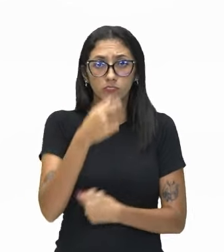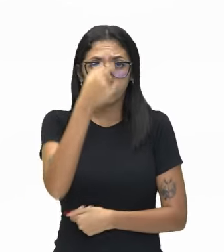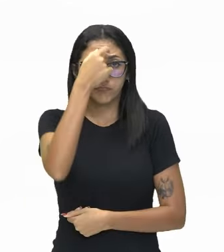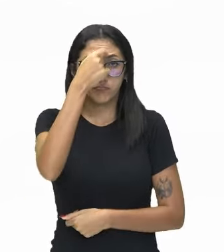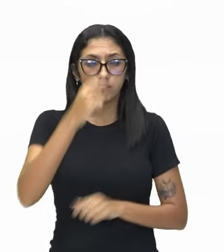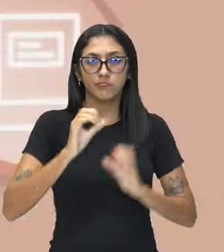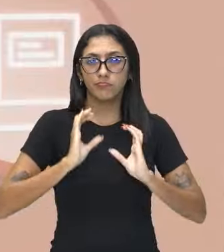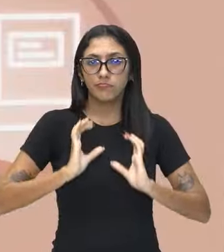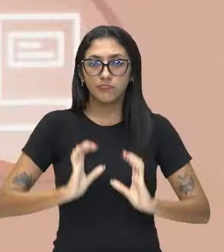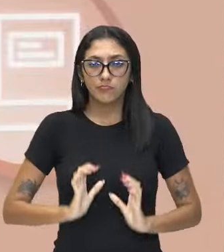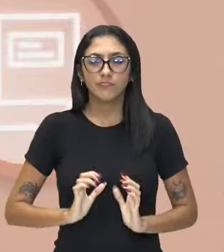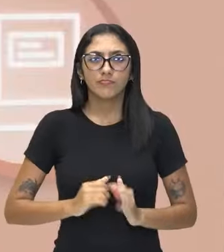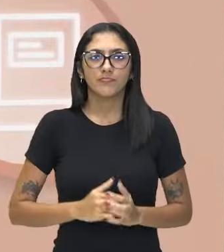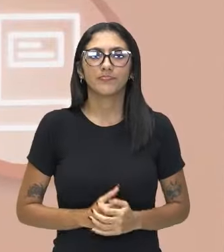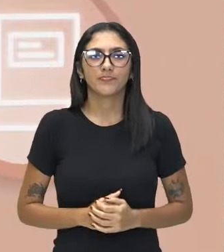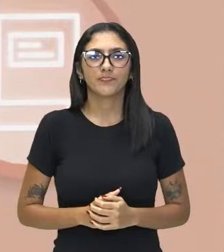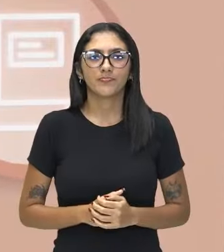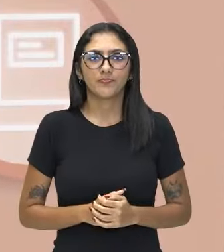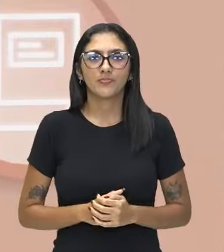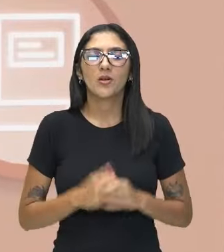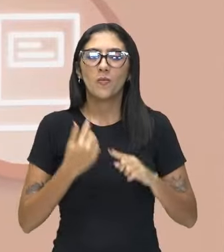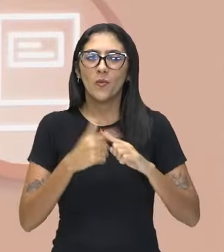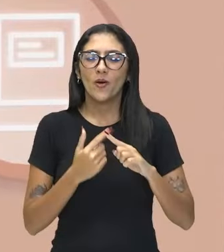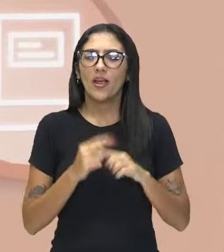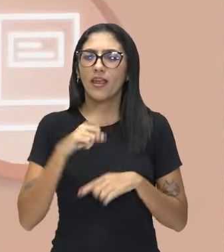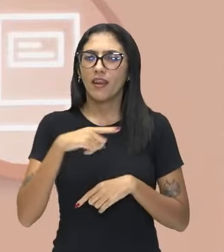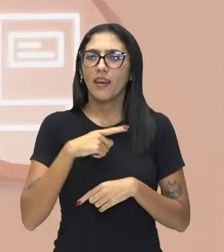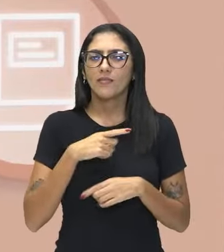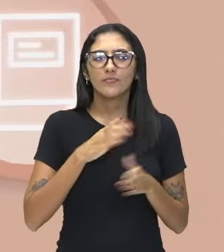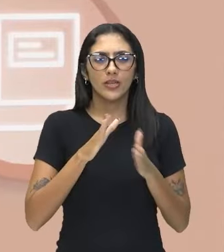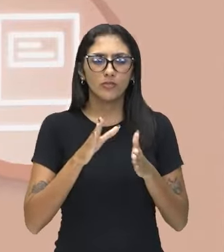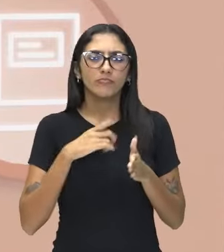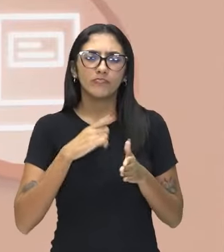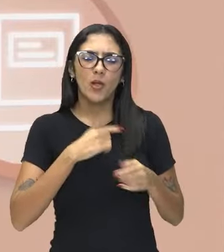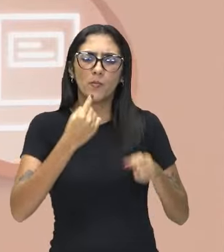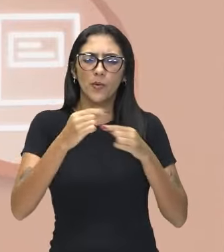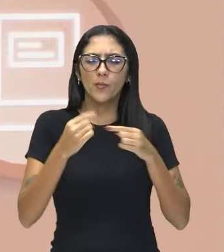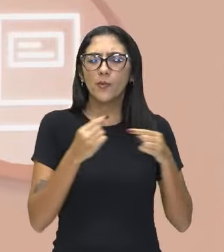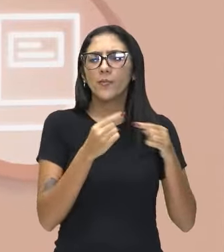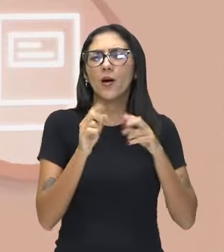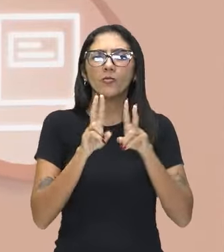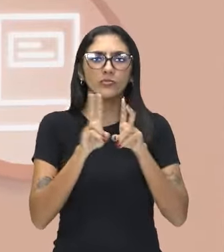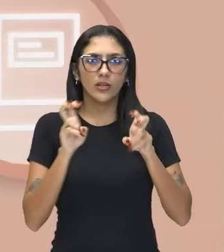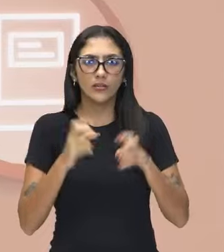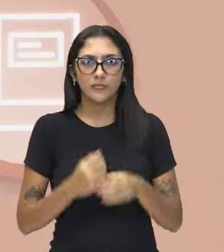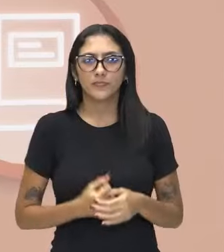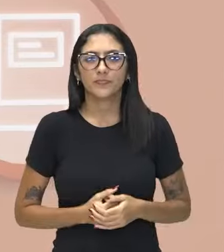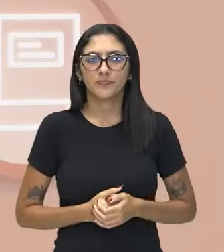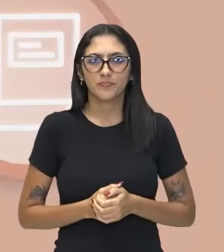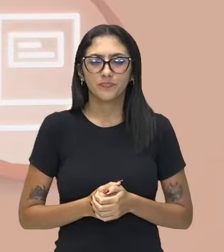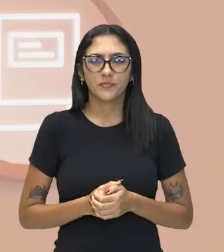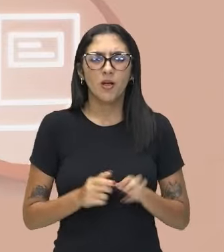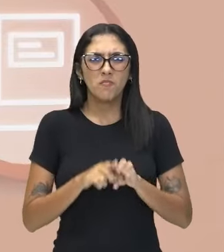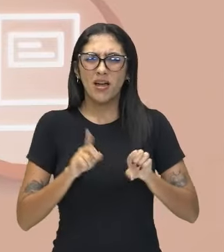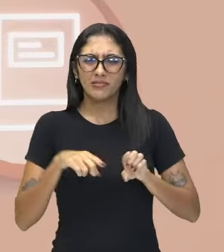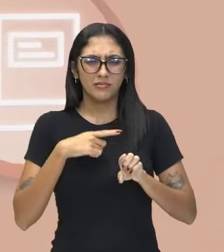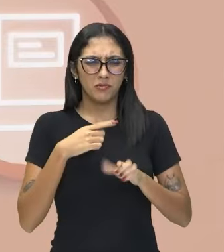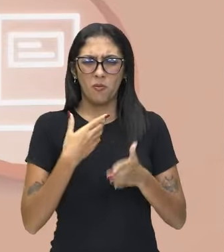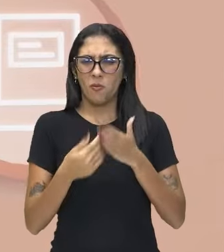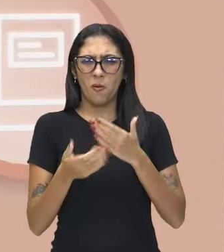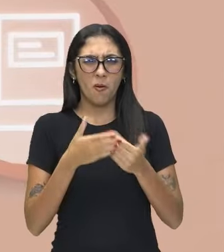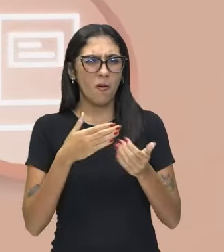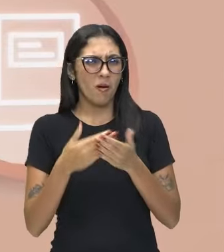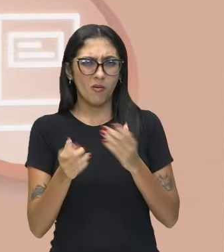Porque a partir desse momento aí, eu vou discutindo o assunto. Só que eu vou discutir o assunto não de qualquer jeito, né?